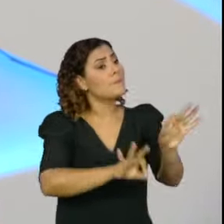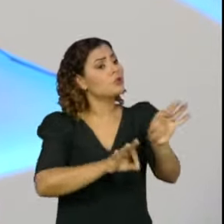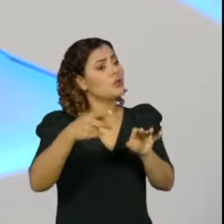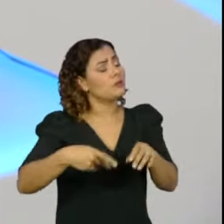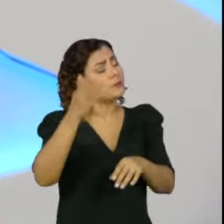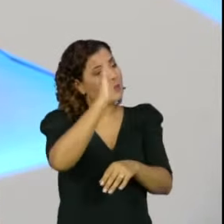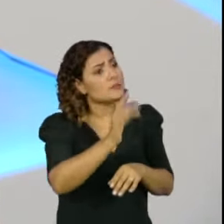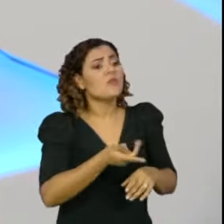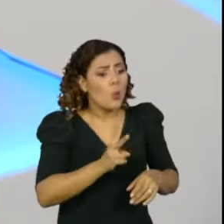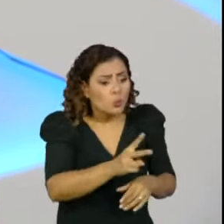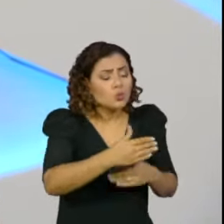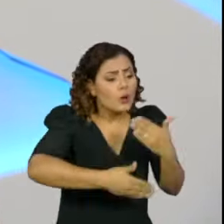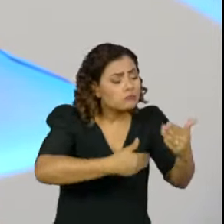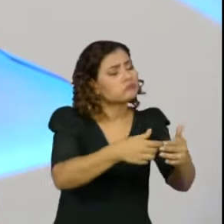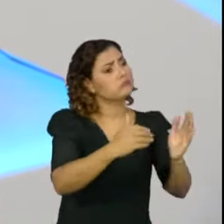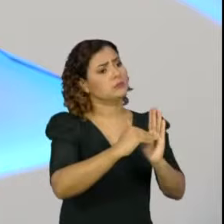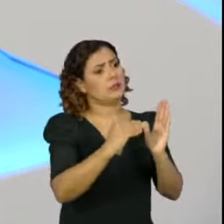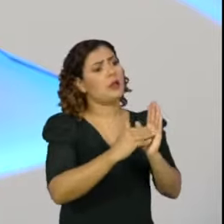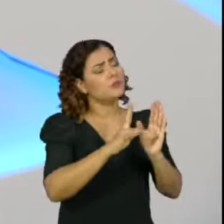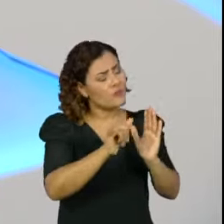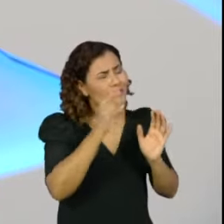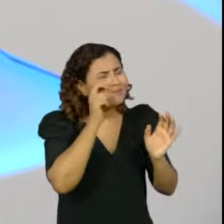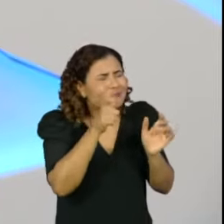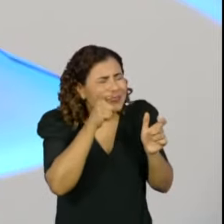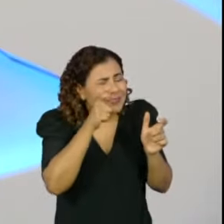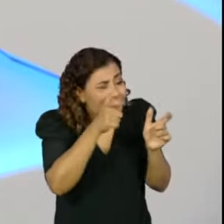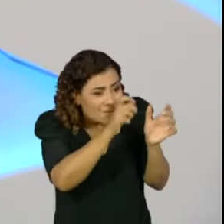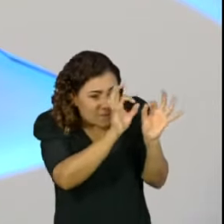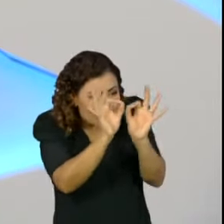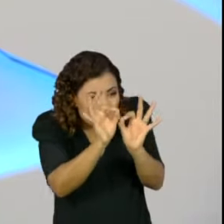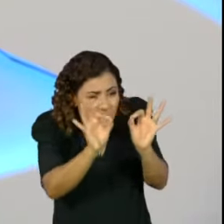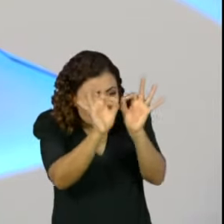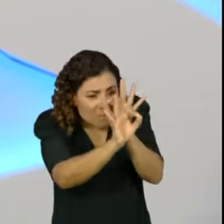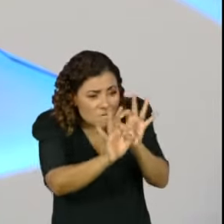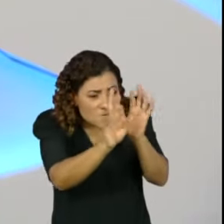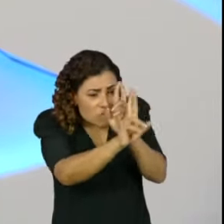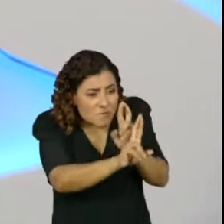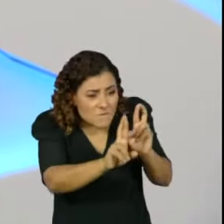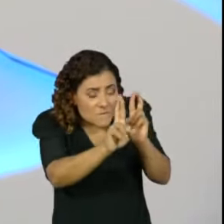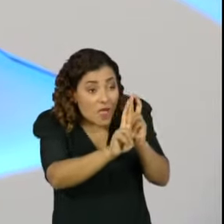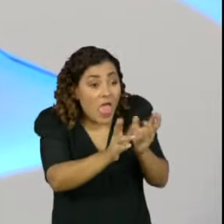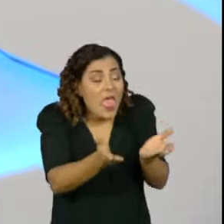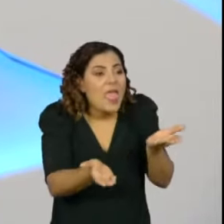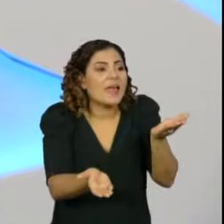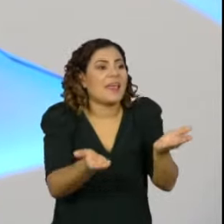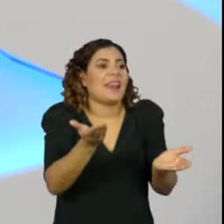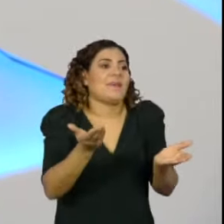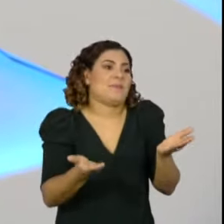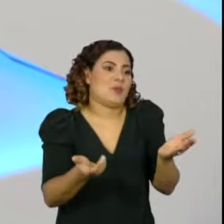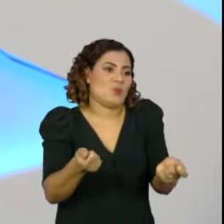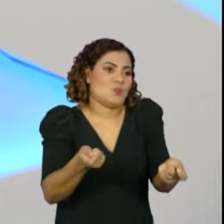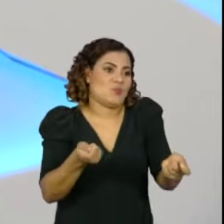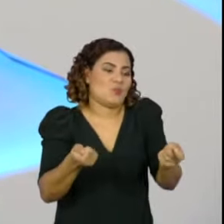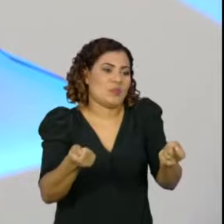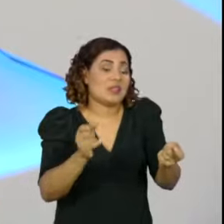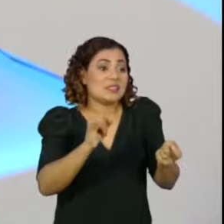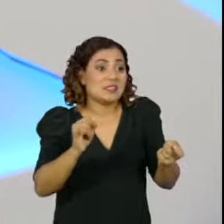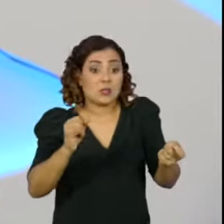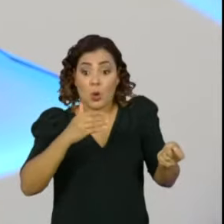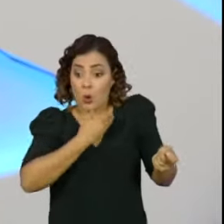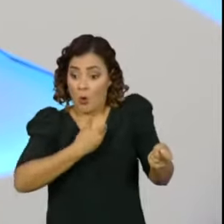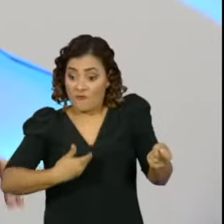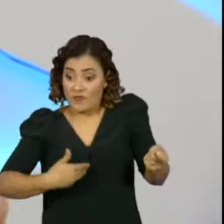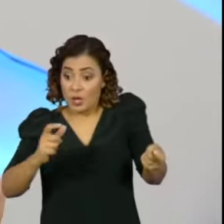nós vamos dar andamento no Senado e observar sempre o equilíbrio entre o que é a necessidade de se ter um Estado menor com a